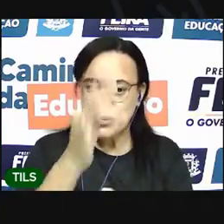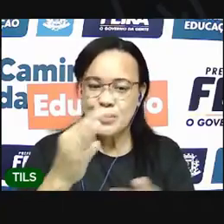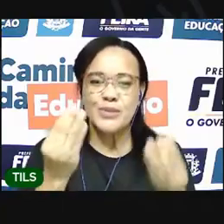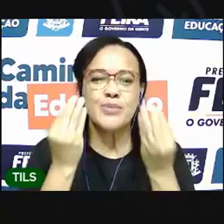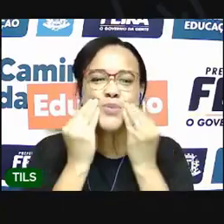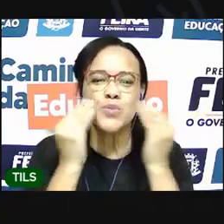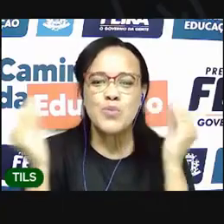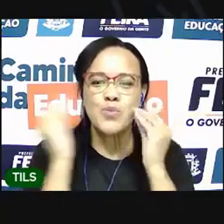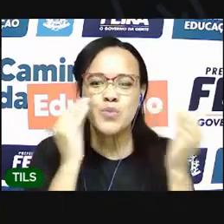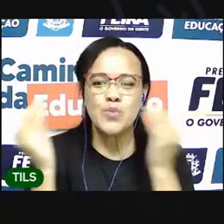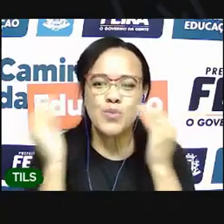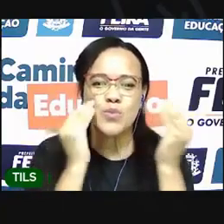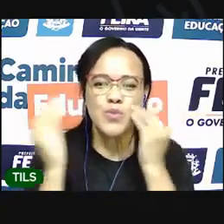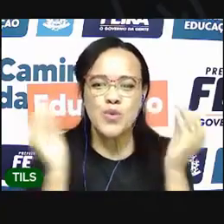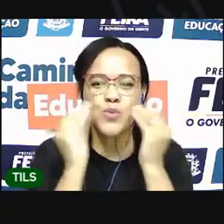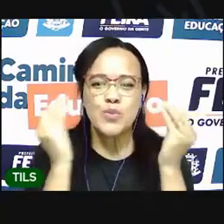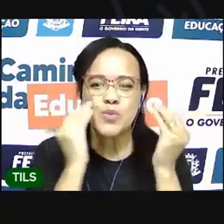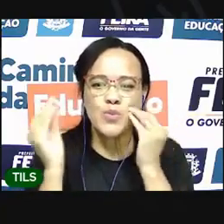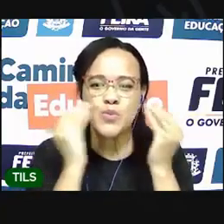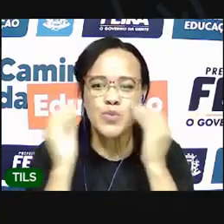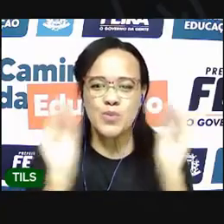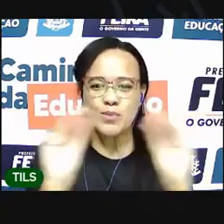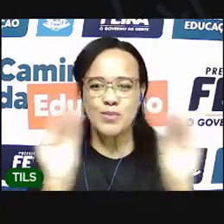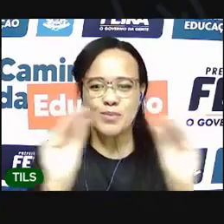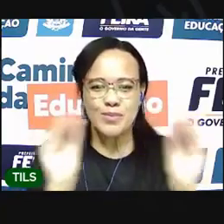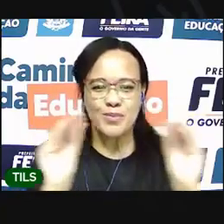Beijo grande! Tchau, tchau! Tchau!